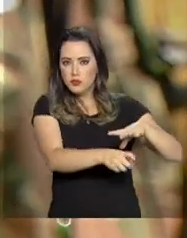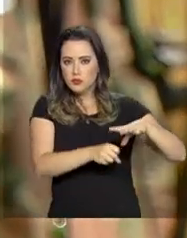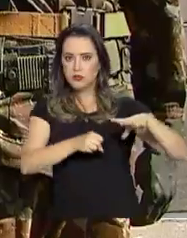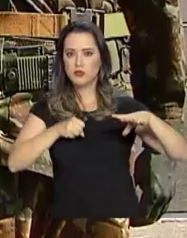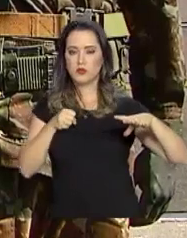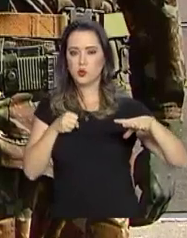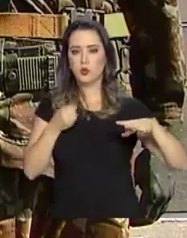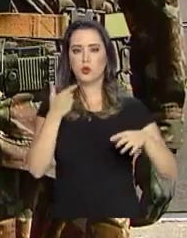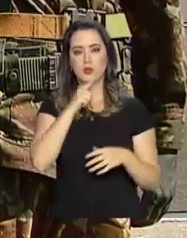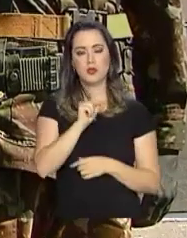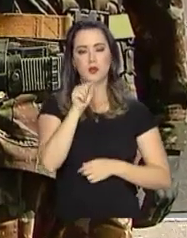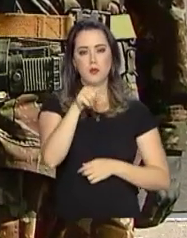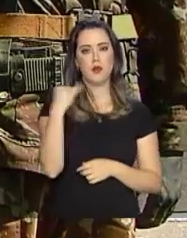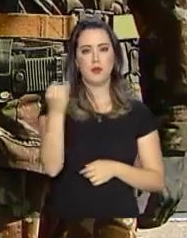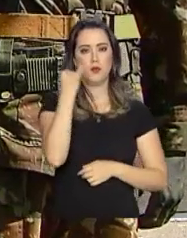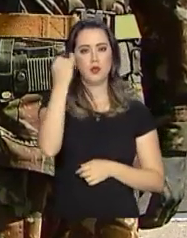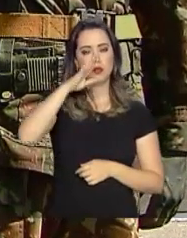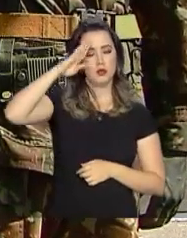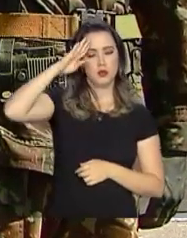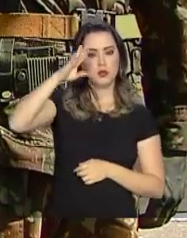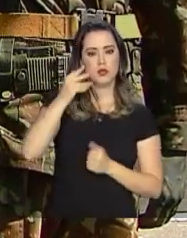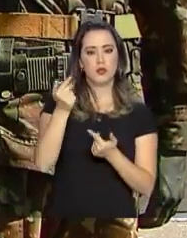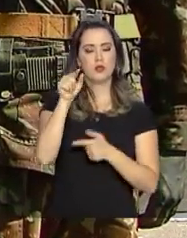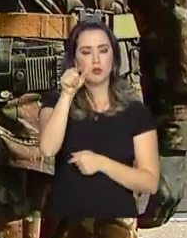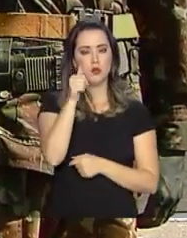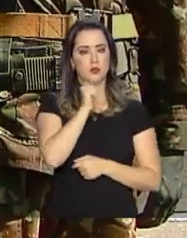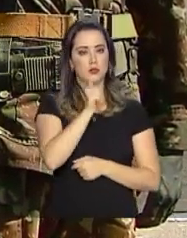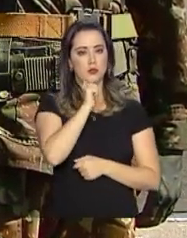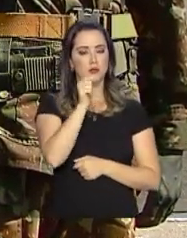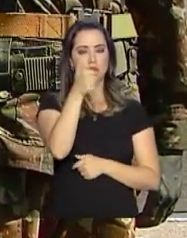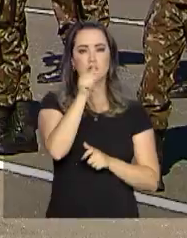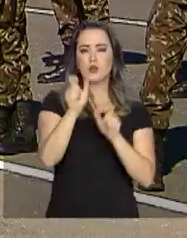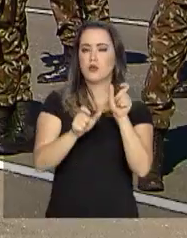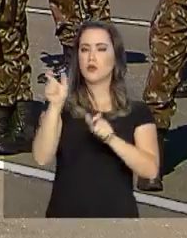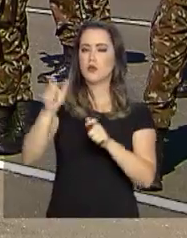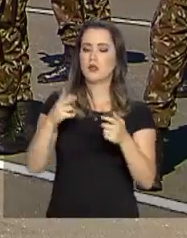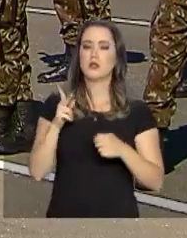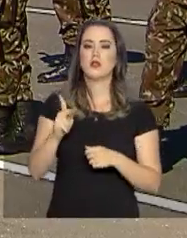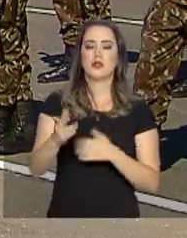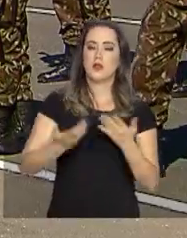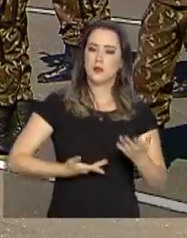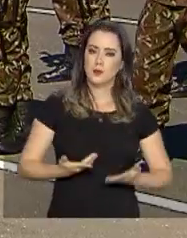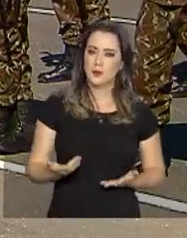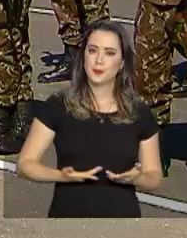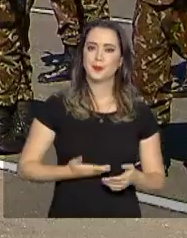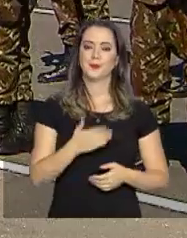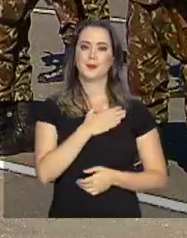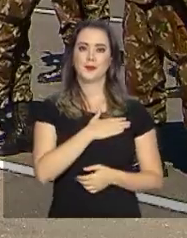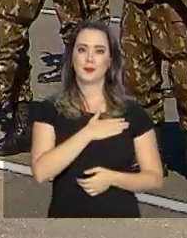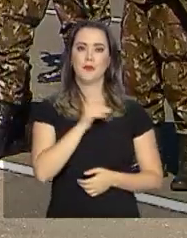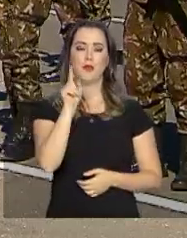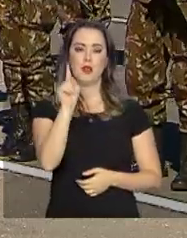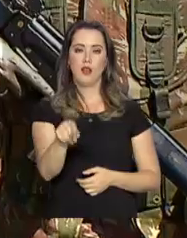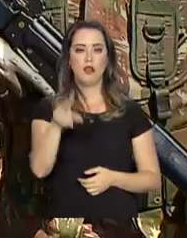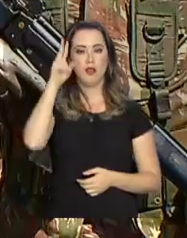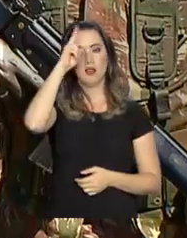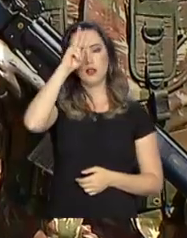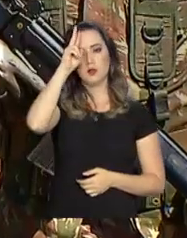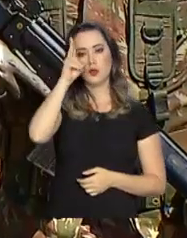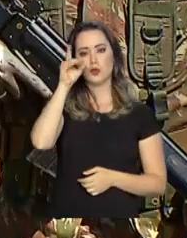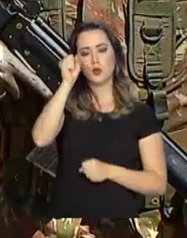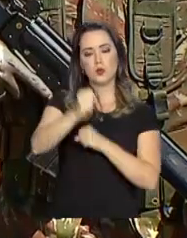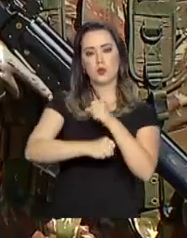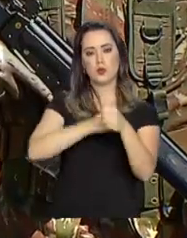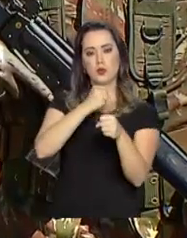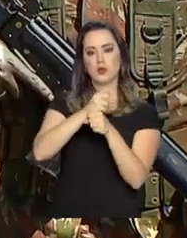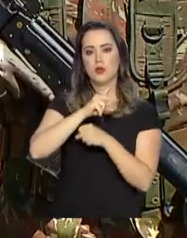militares, como a tenente-coronel Carla Maria e outros tantos, sempre a serviço da nação, é que é lembrado todos os